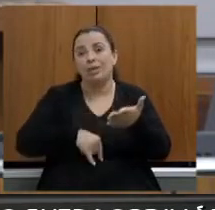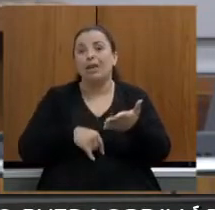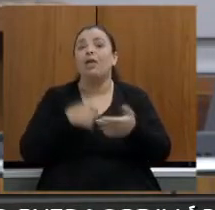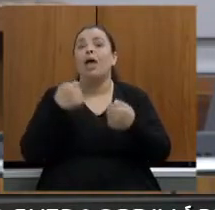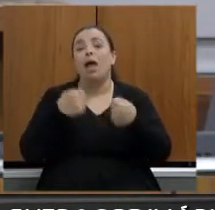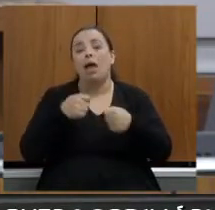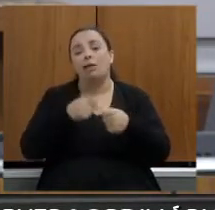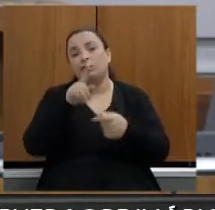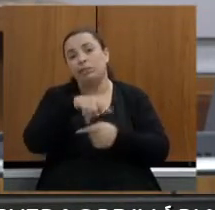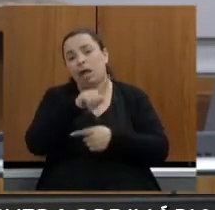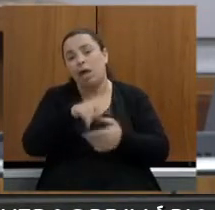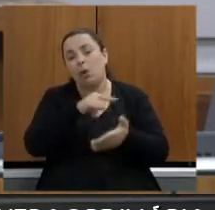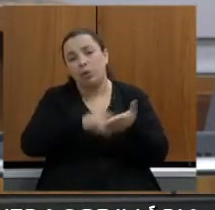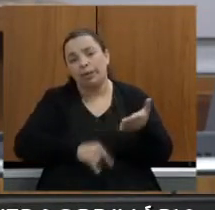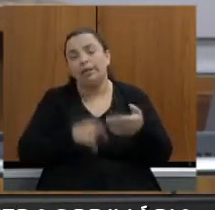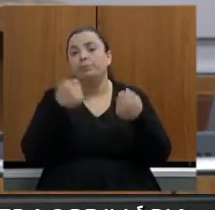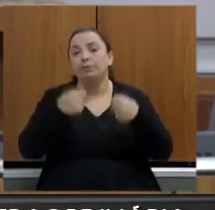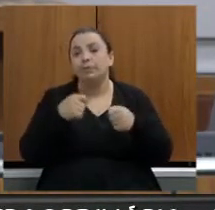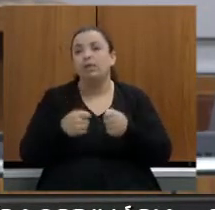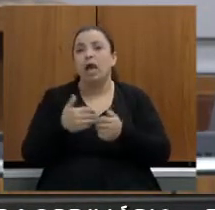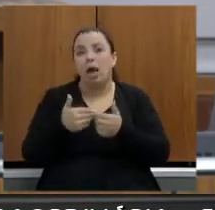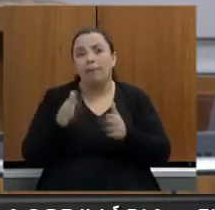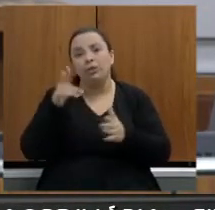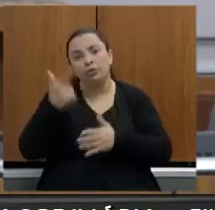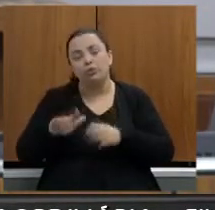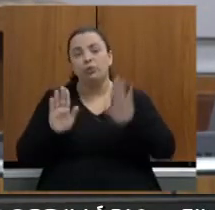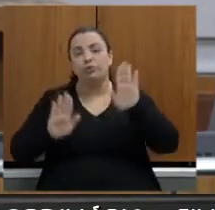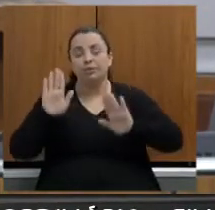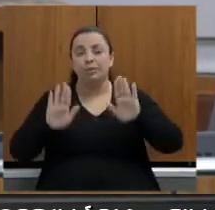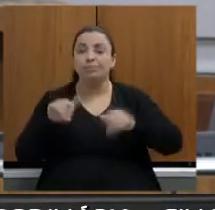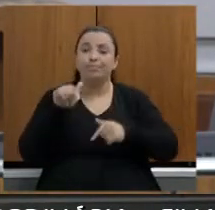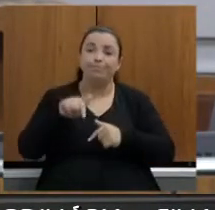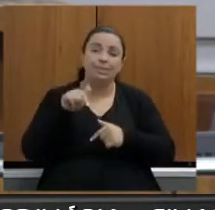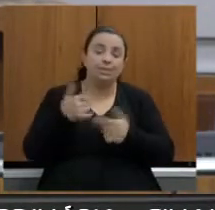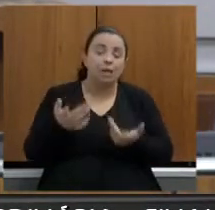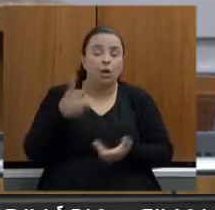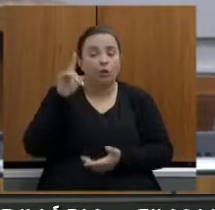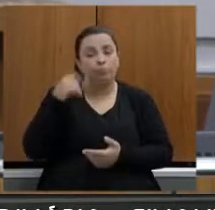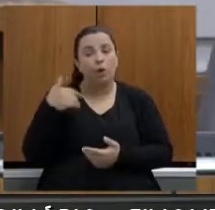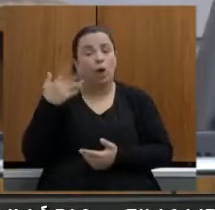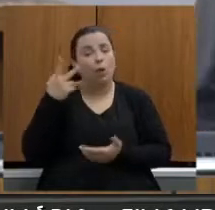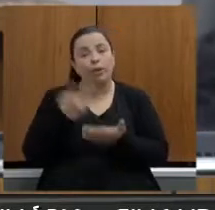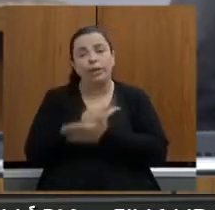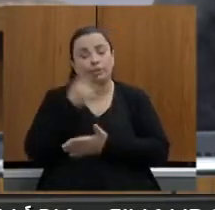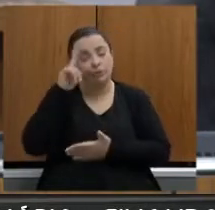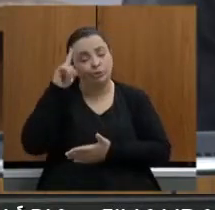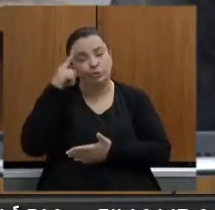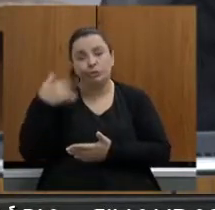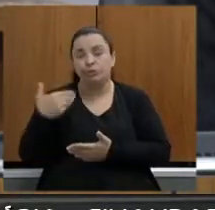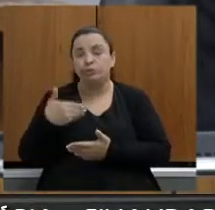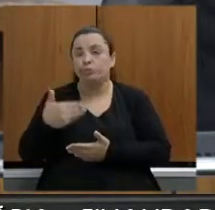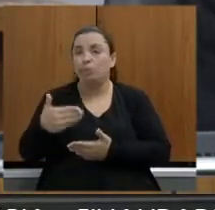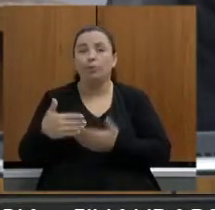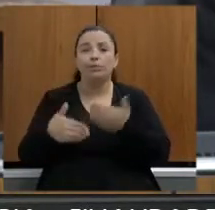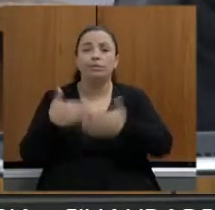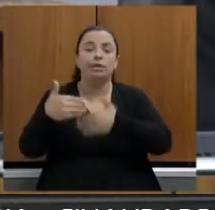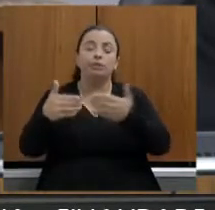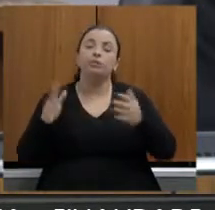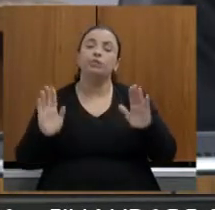dia a dia da obra de infraestrutura e do dia a dia da dinâmica da licitação mas é essa nossa resposta